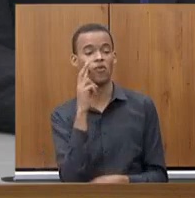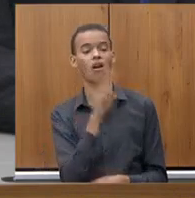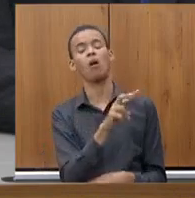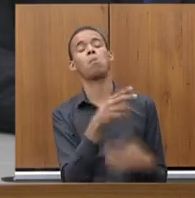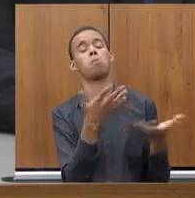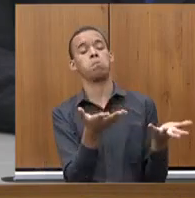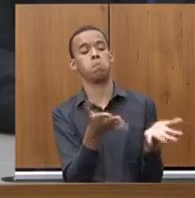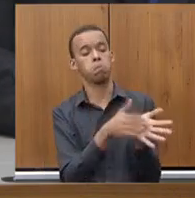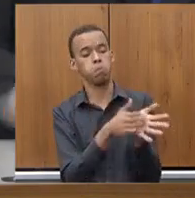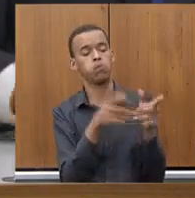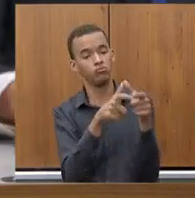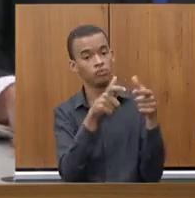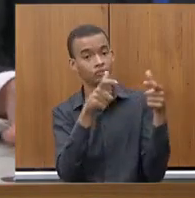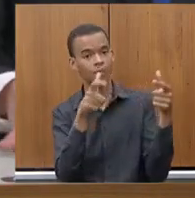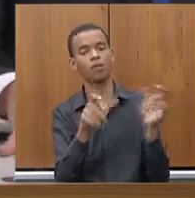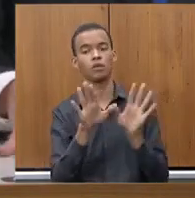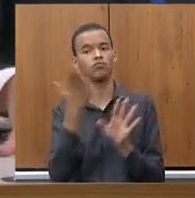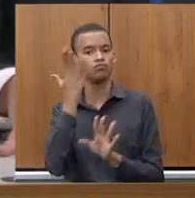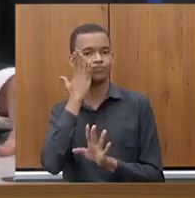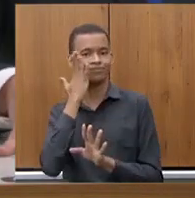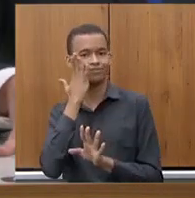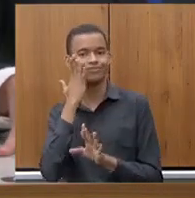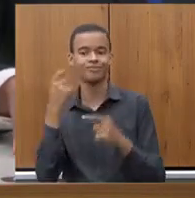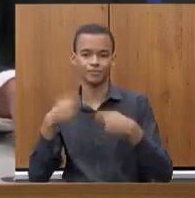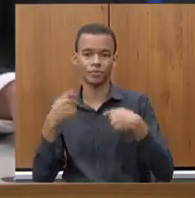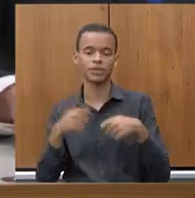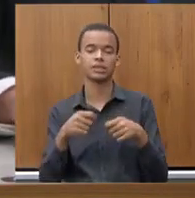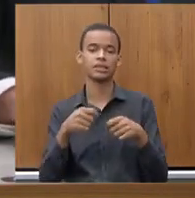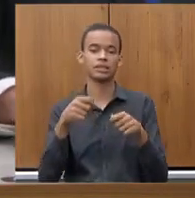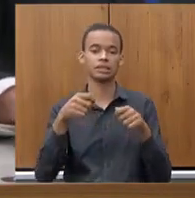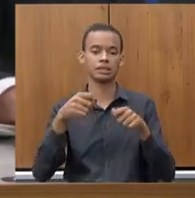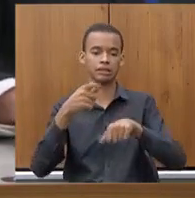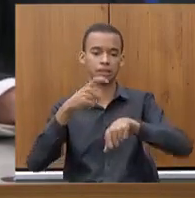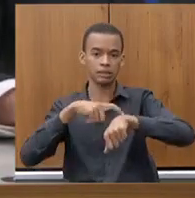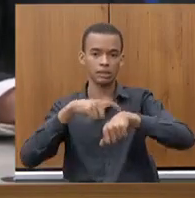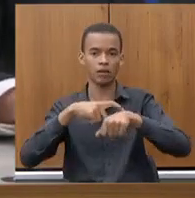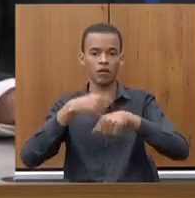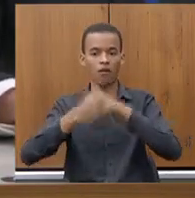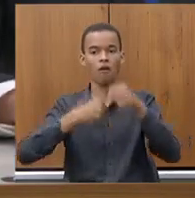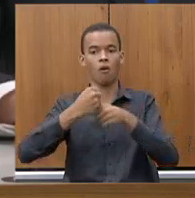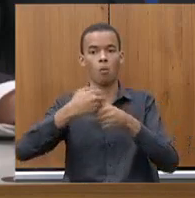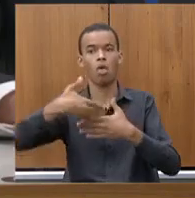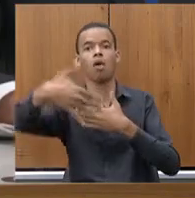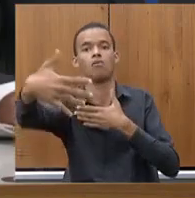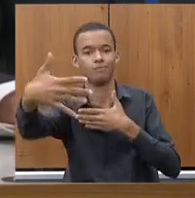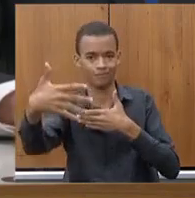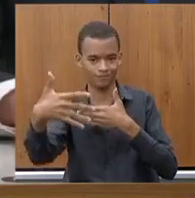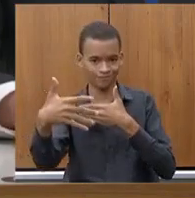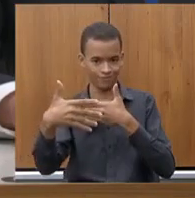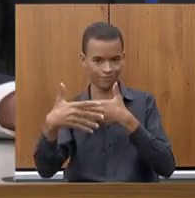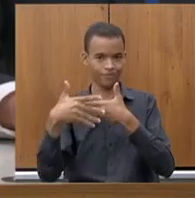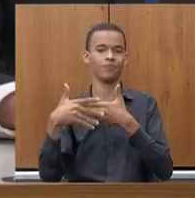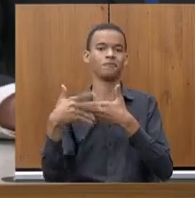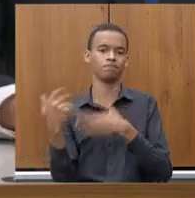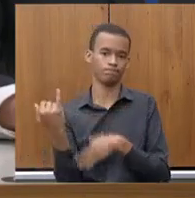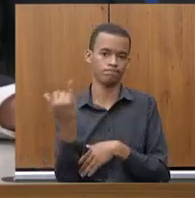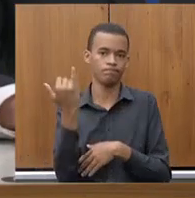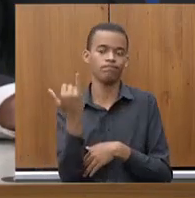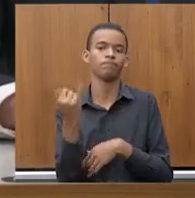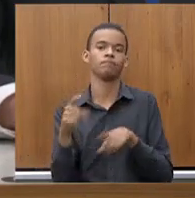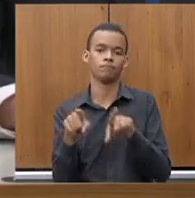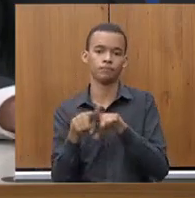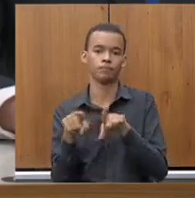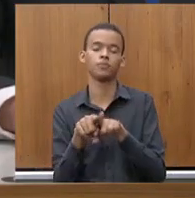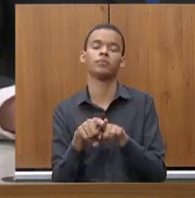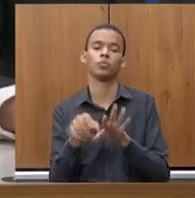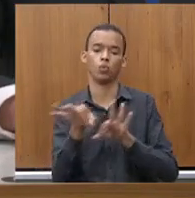ainda achando que precisamos diminuir prazos, ampliar as ações, principalmente naqueles projetos que geram